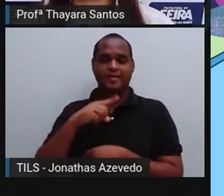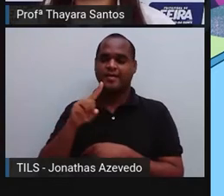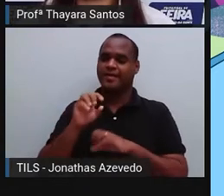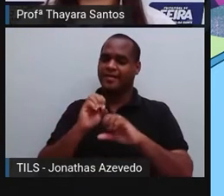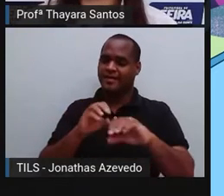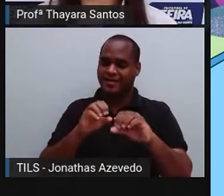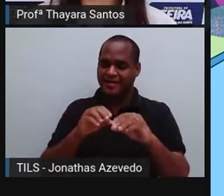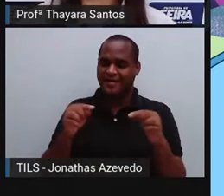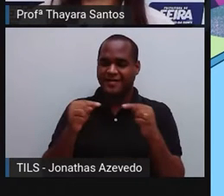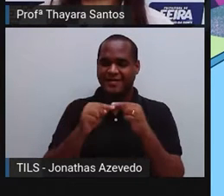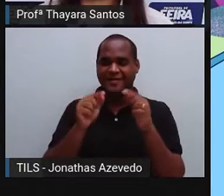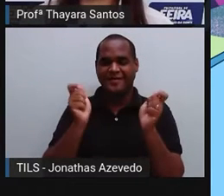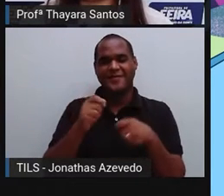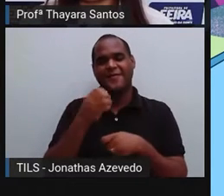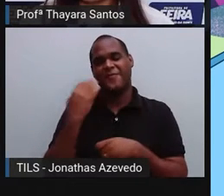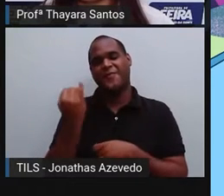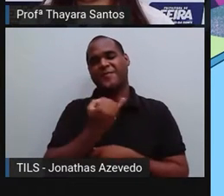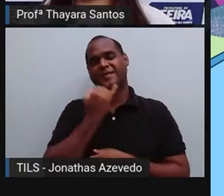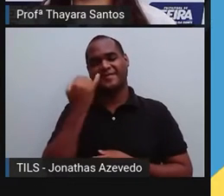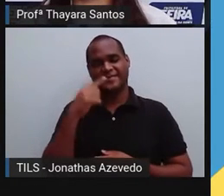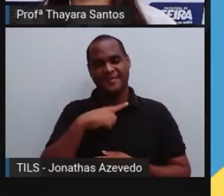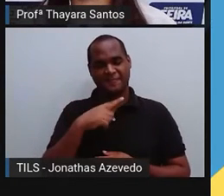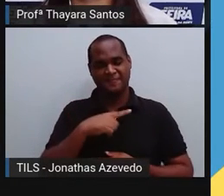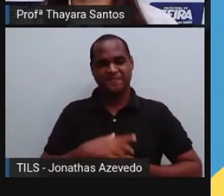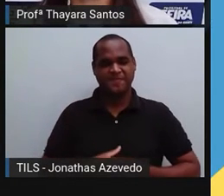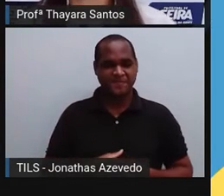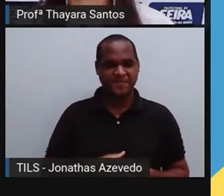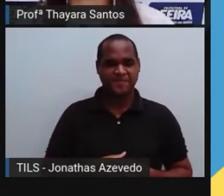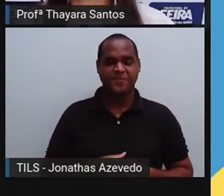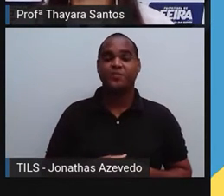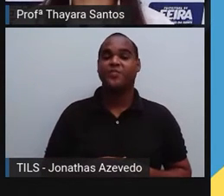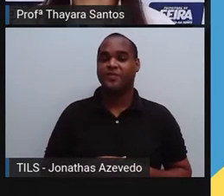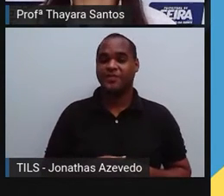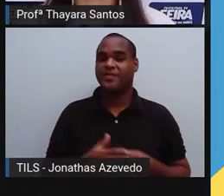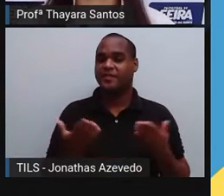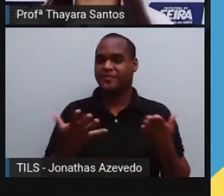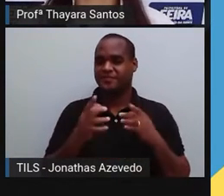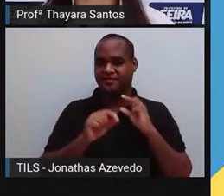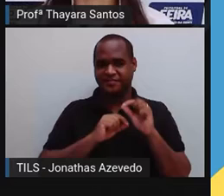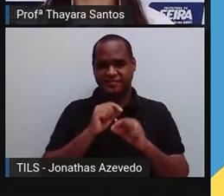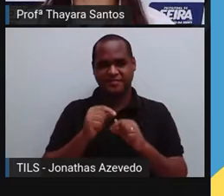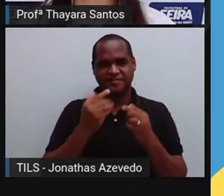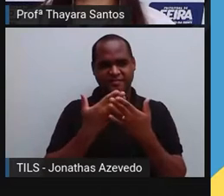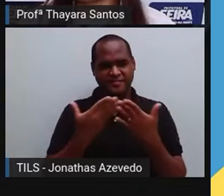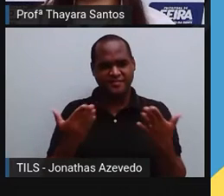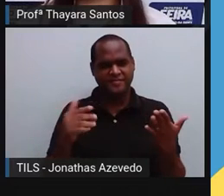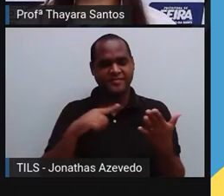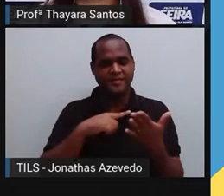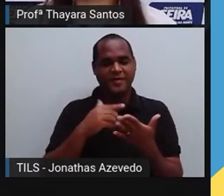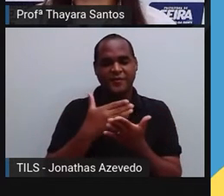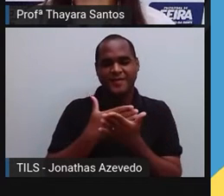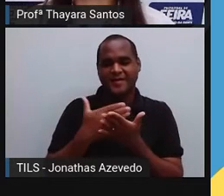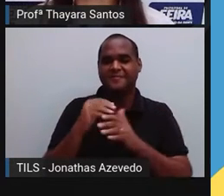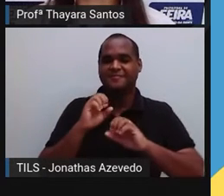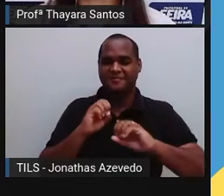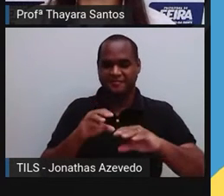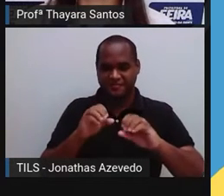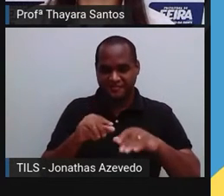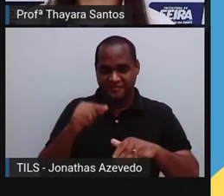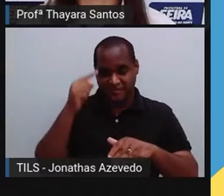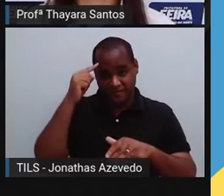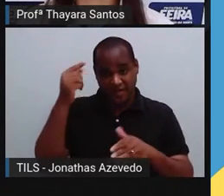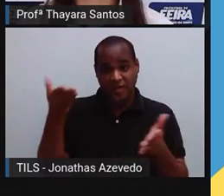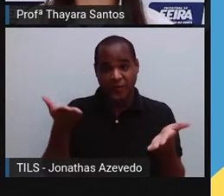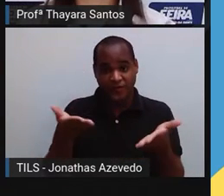aulas presenciais, é muito bom para a gente. Agora sim, vamos de fato iniciar a nossa aula. E na aula de